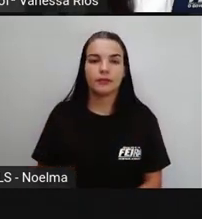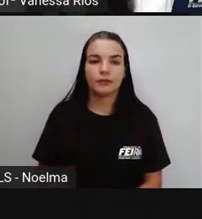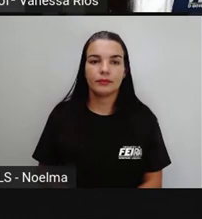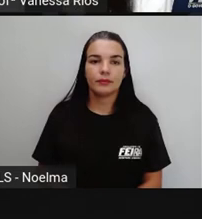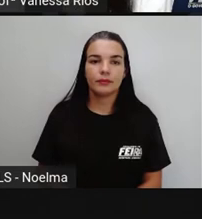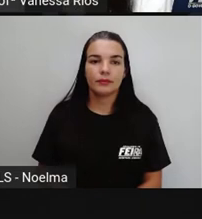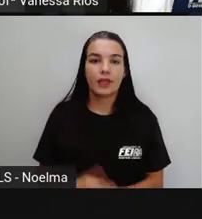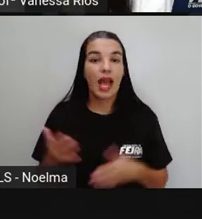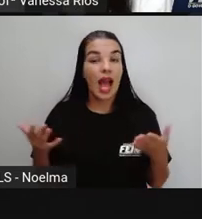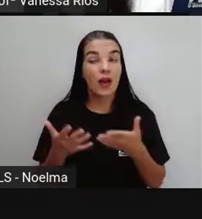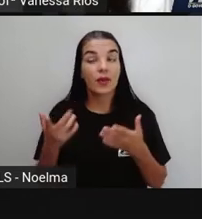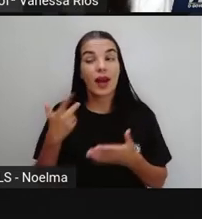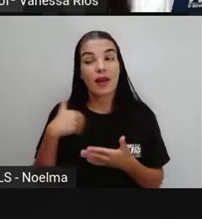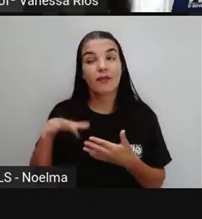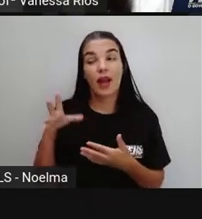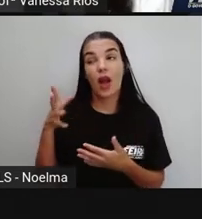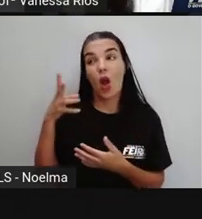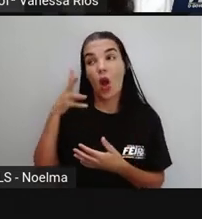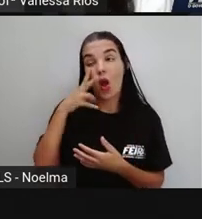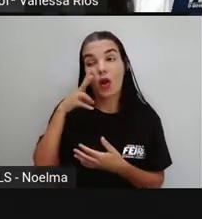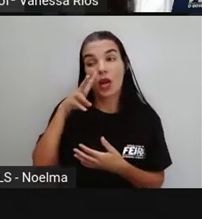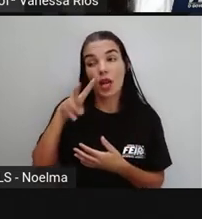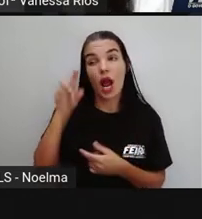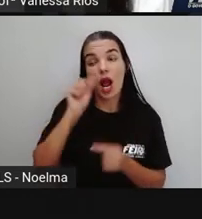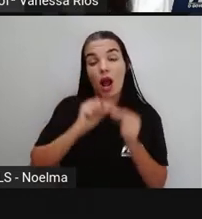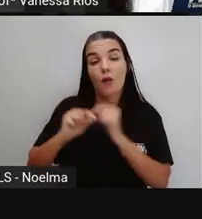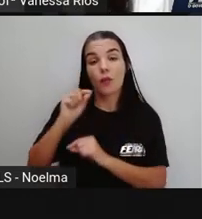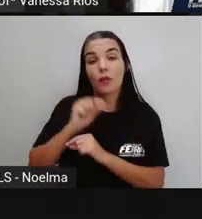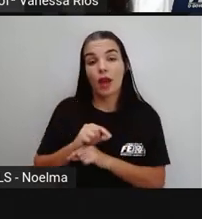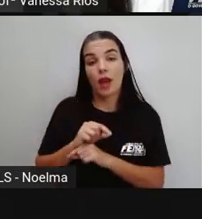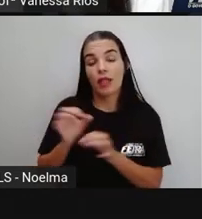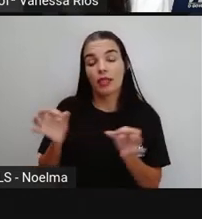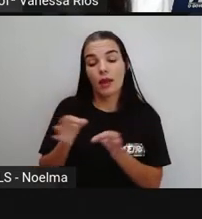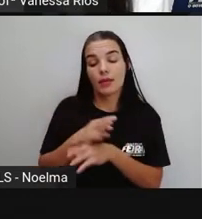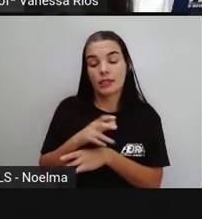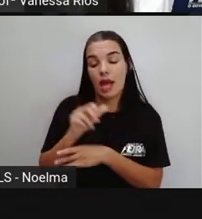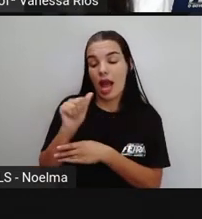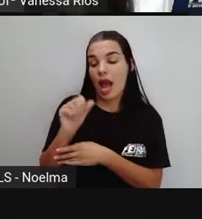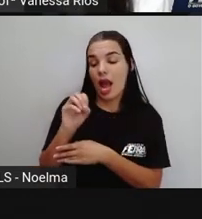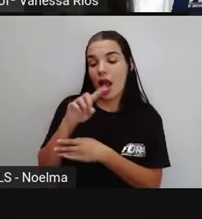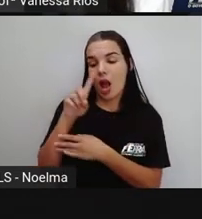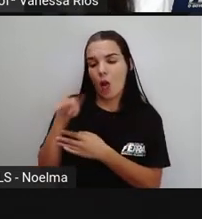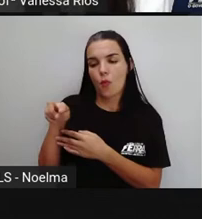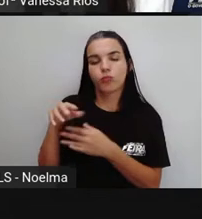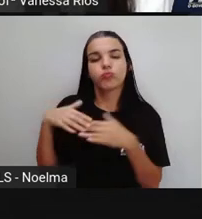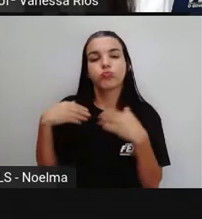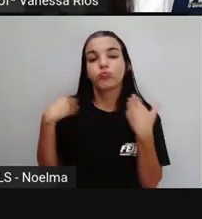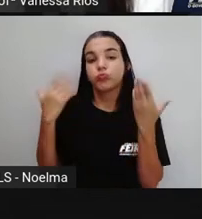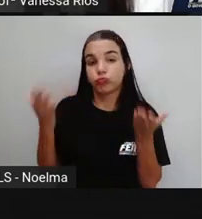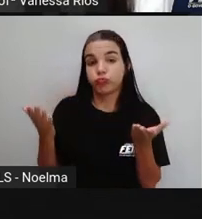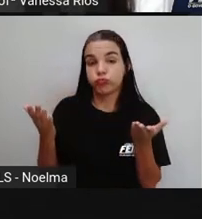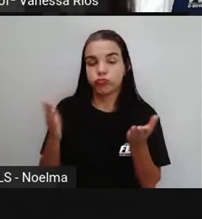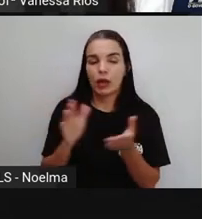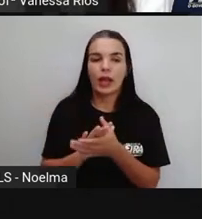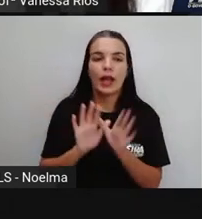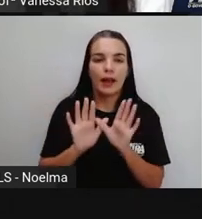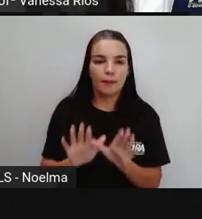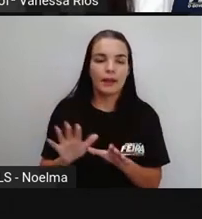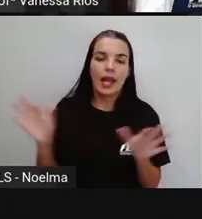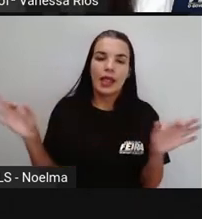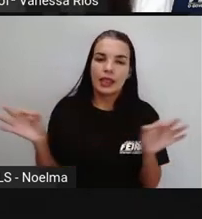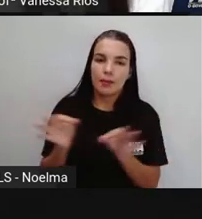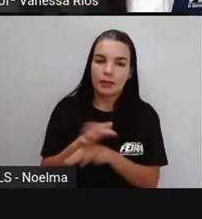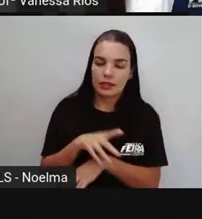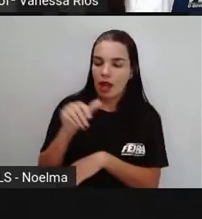Agora, a gente vai observar a terminação an. Como é que eu vou usar, então, a terminação an? A terminação an,